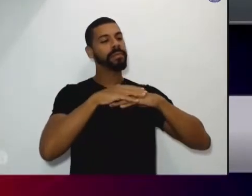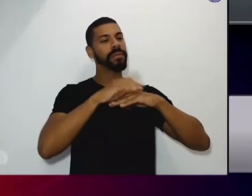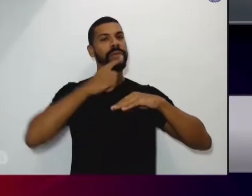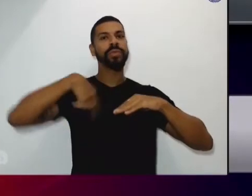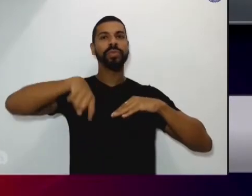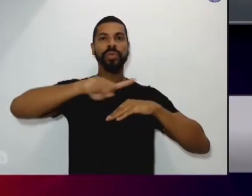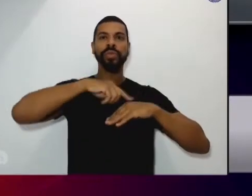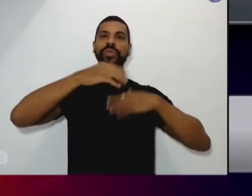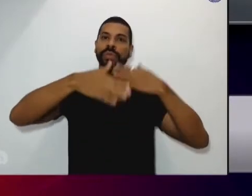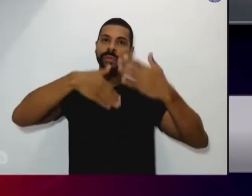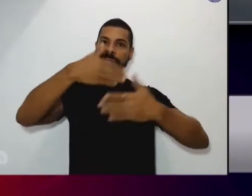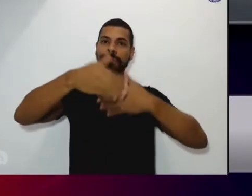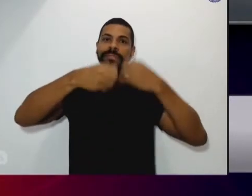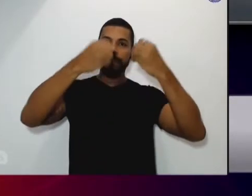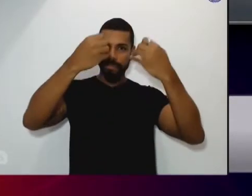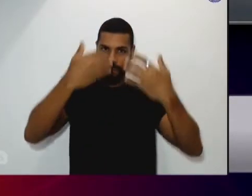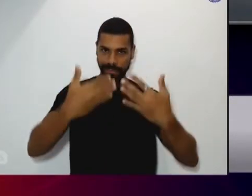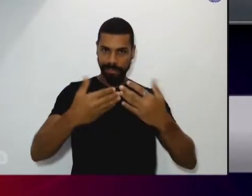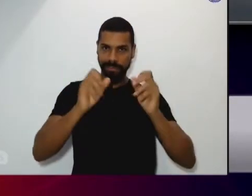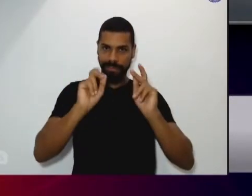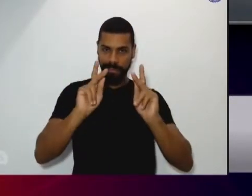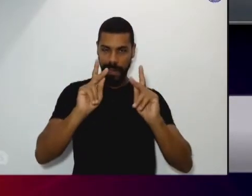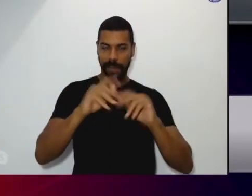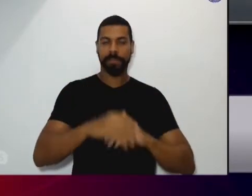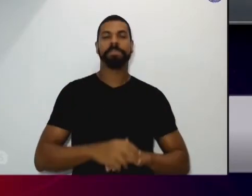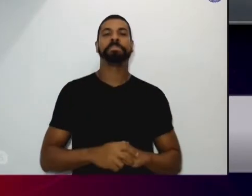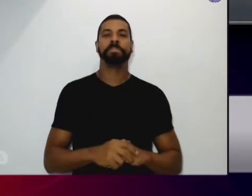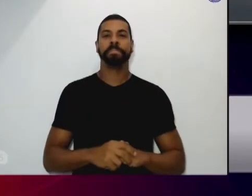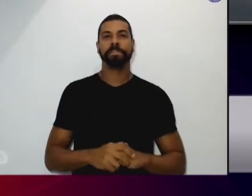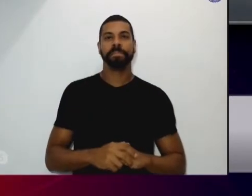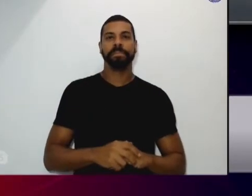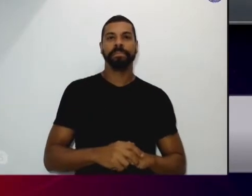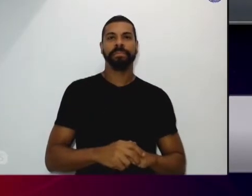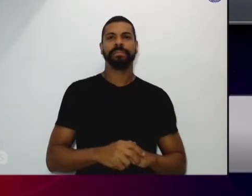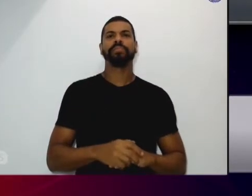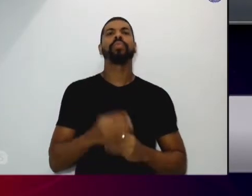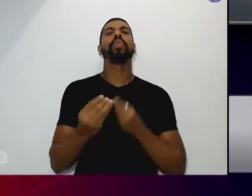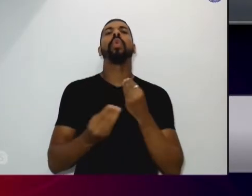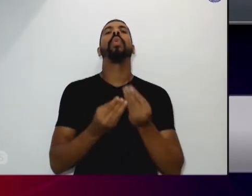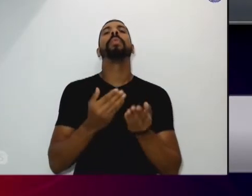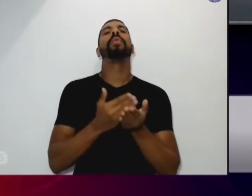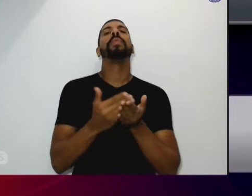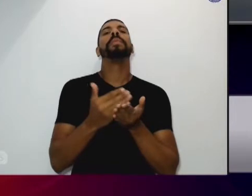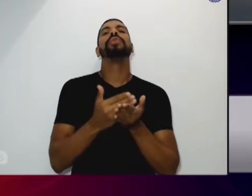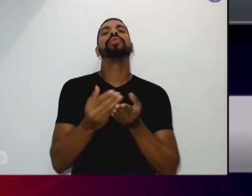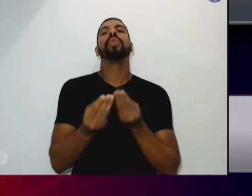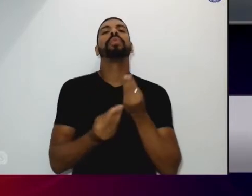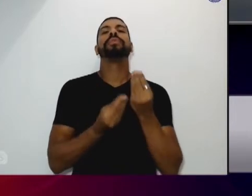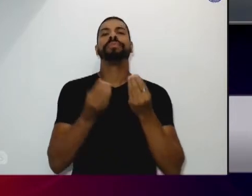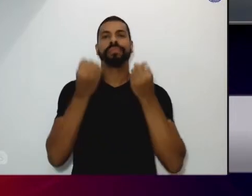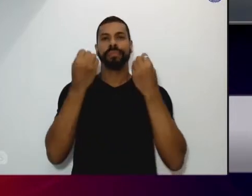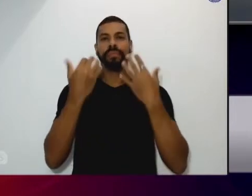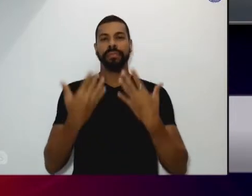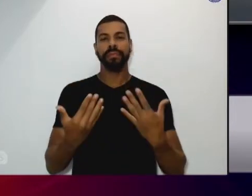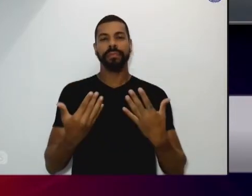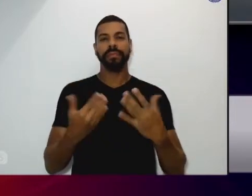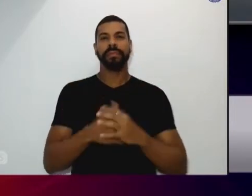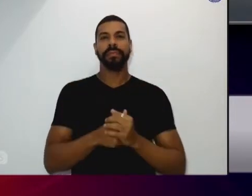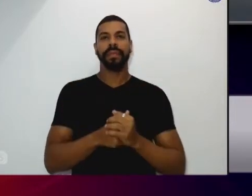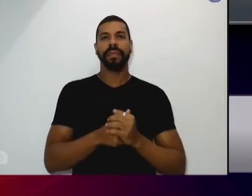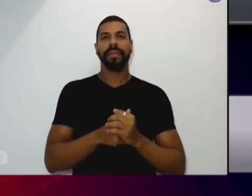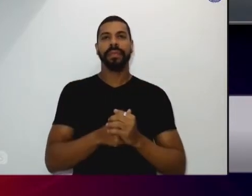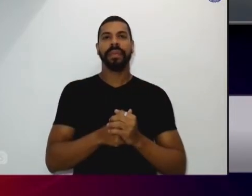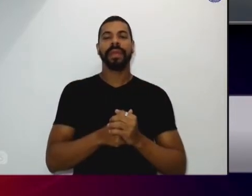conforme a gente for conversando tá como que tudo como que tudo começou a Caio Induscar